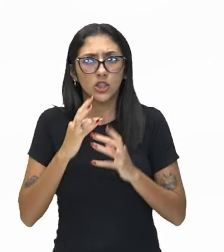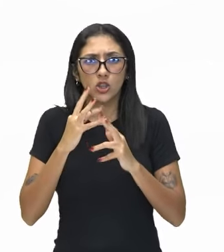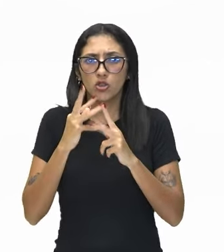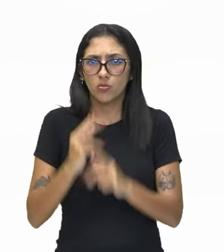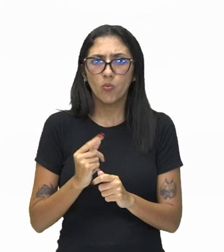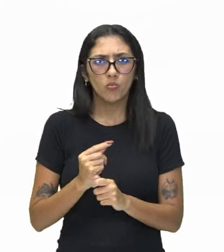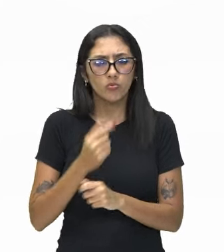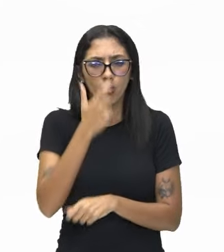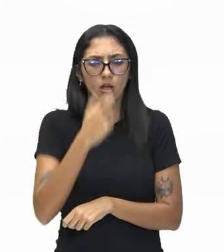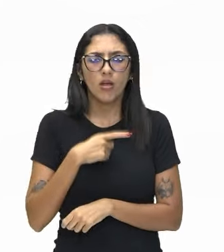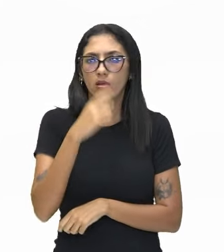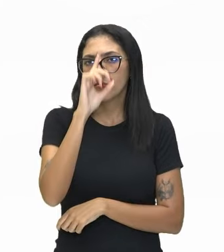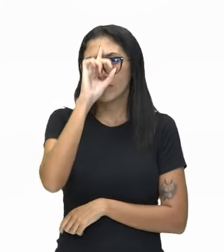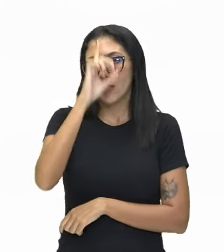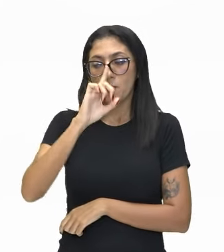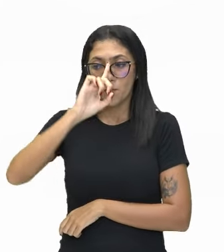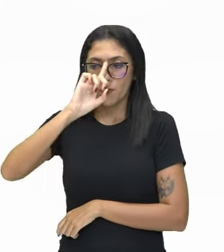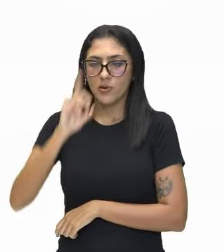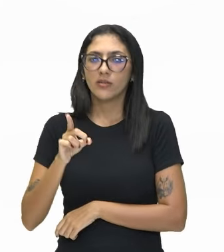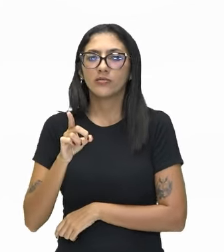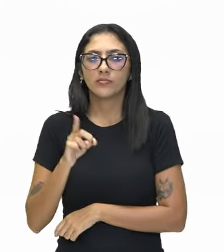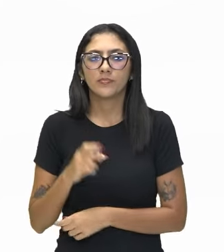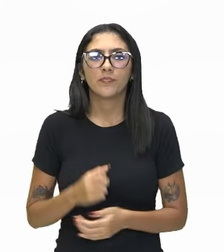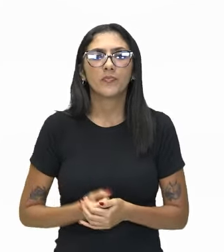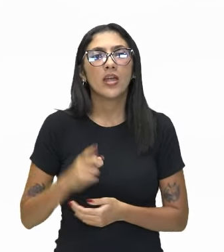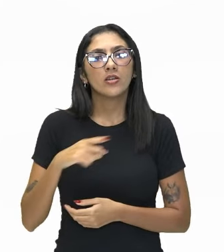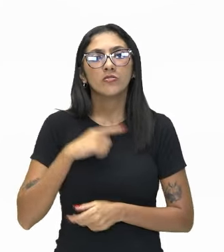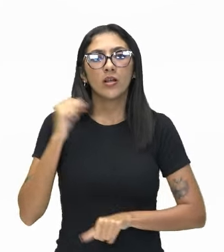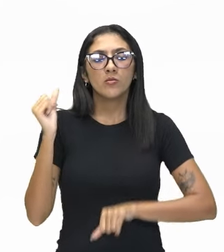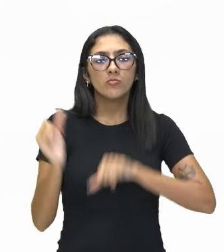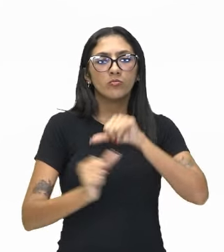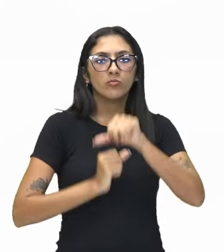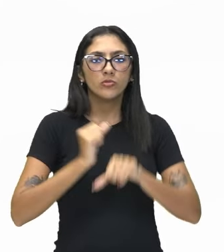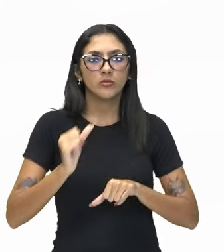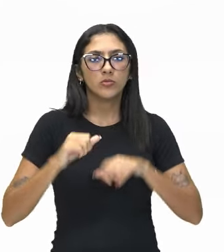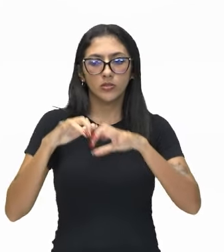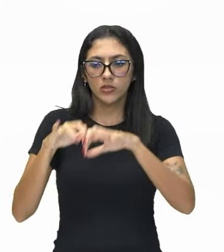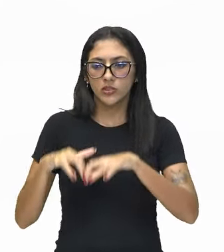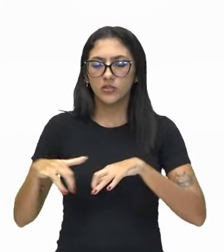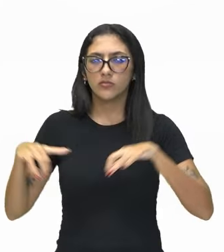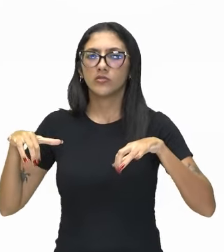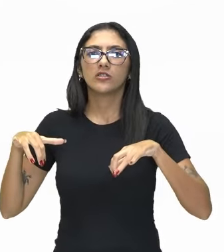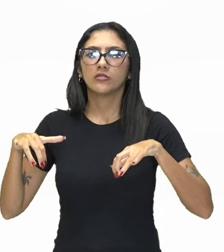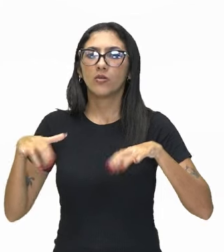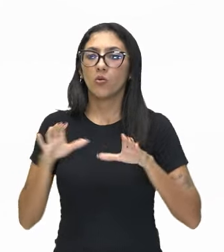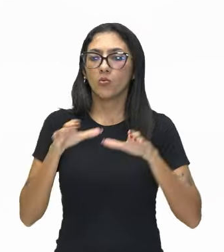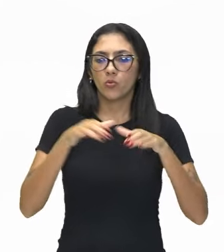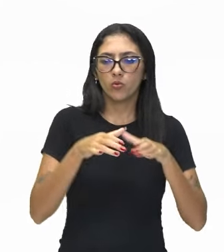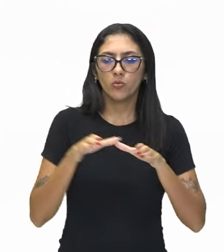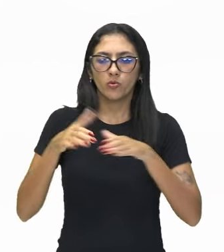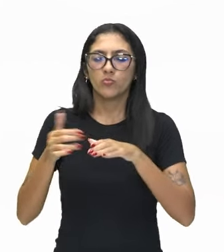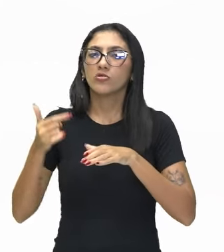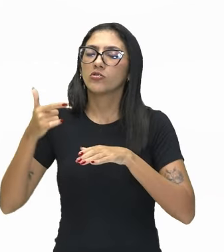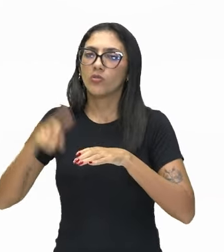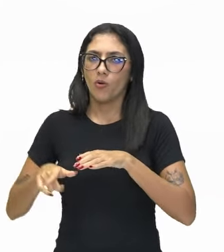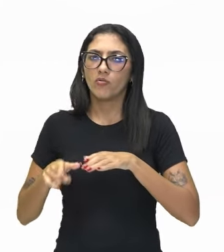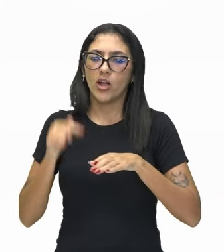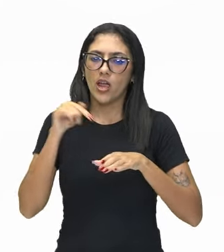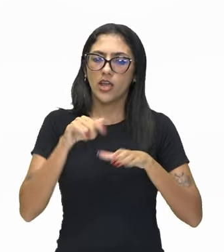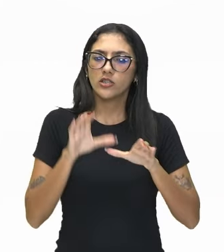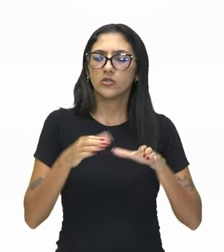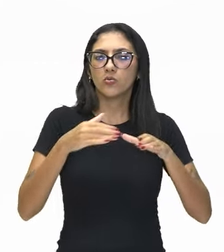façam. Isso significa o quê? Transformar, dividir em fortes e fracos, em superiores e